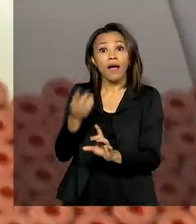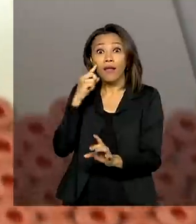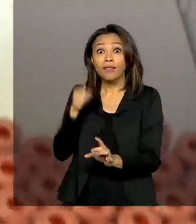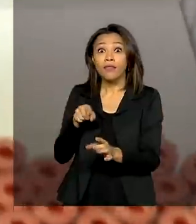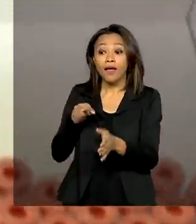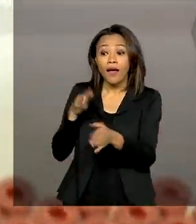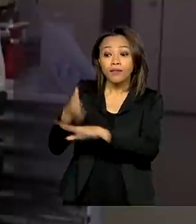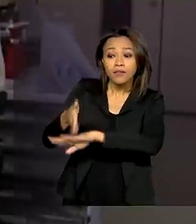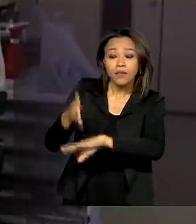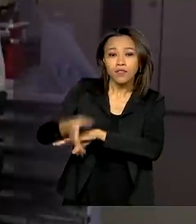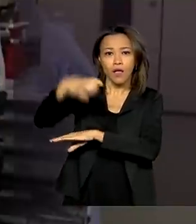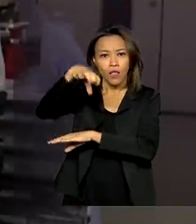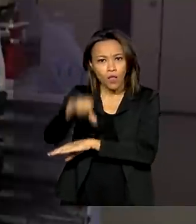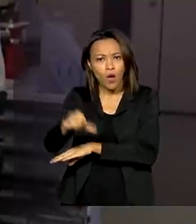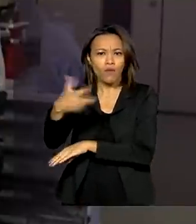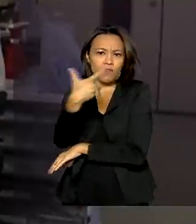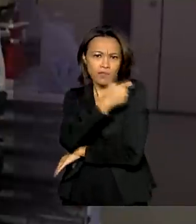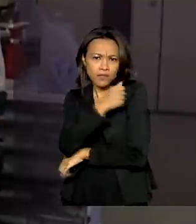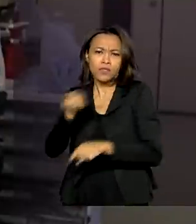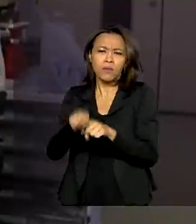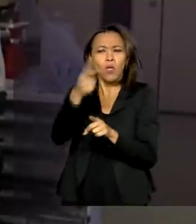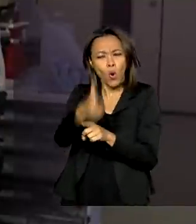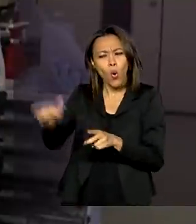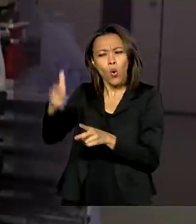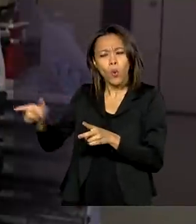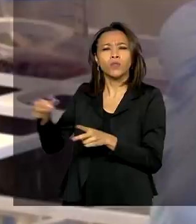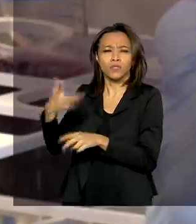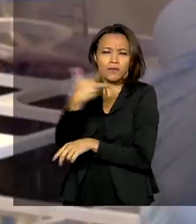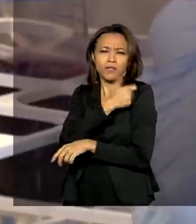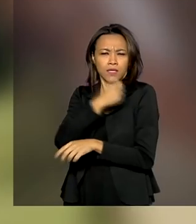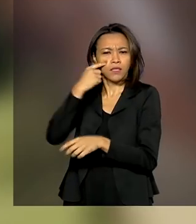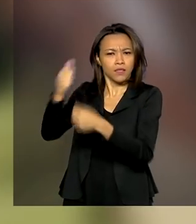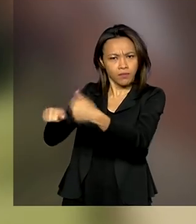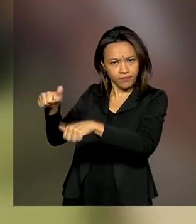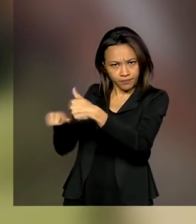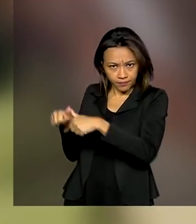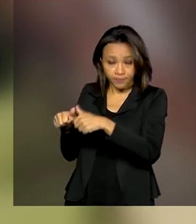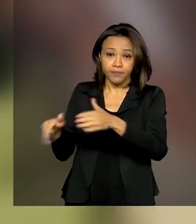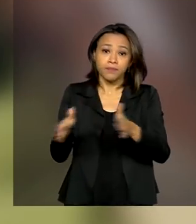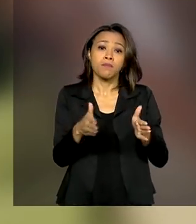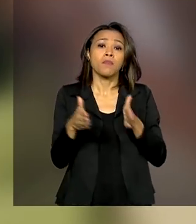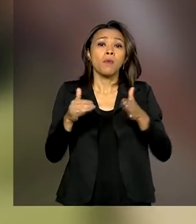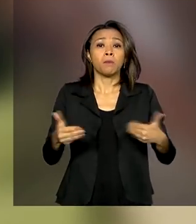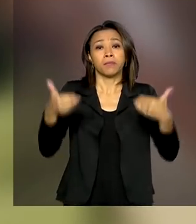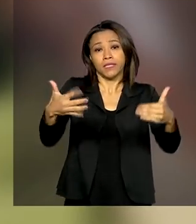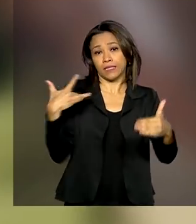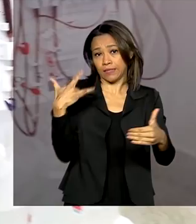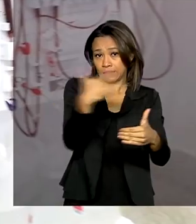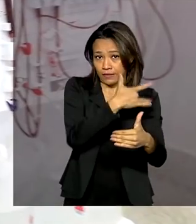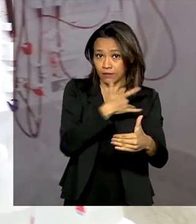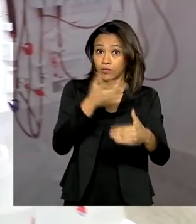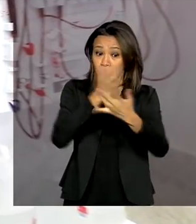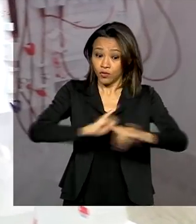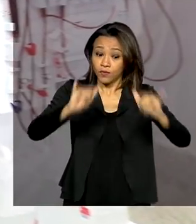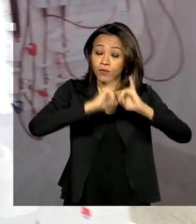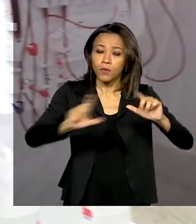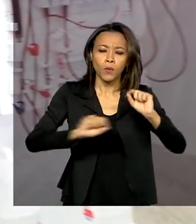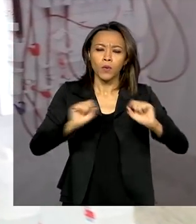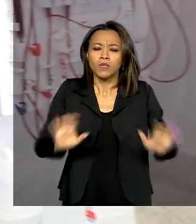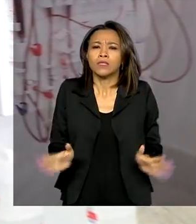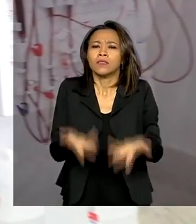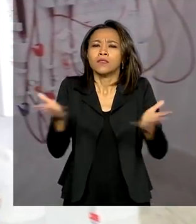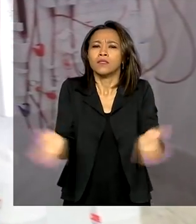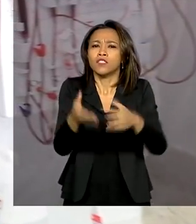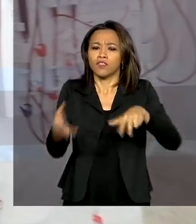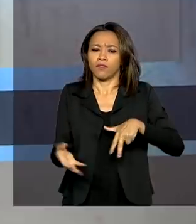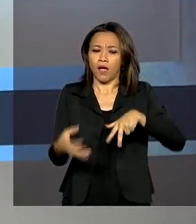desenvolvimento, além de outras que estão em análise. O Ministério da Saúde lança campanha para incentivar a doação de órgãos